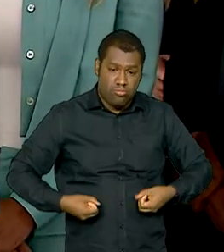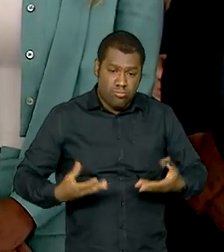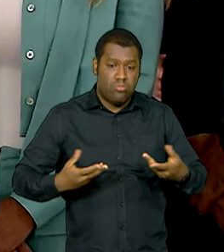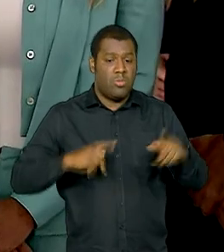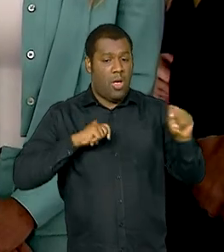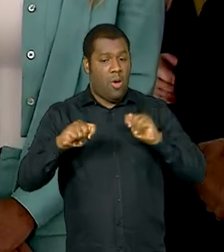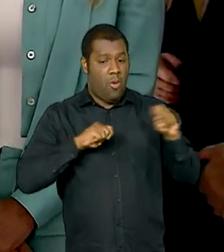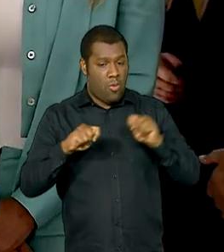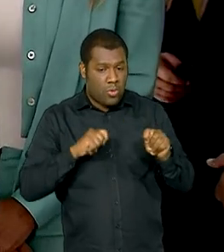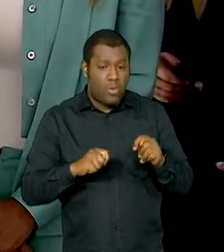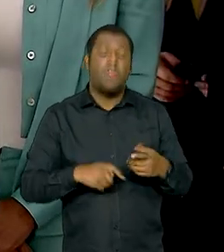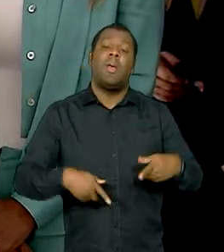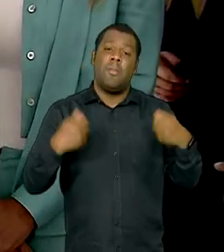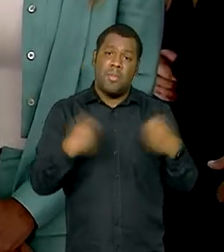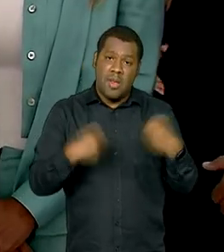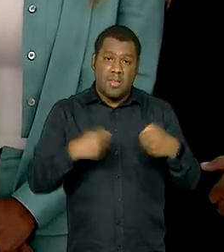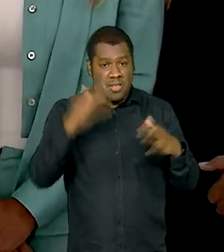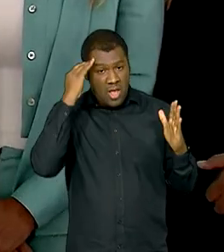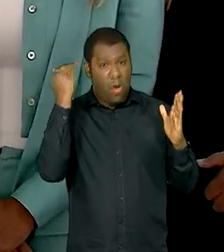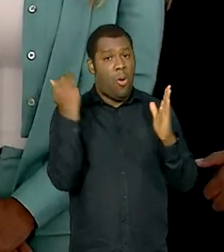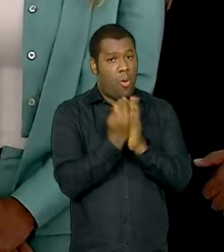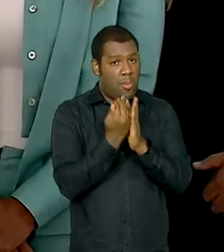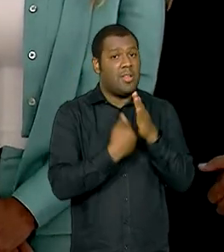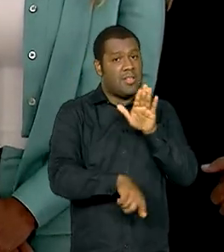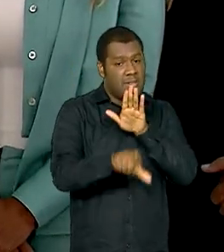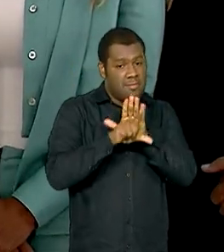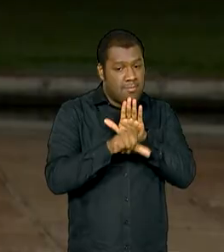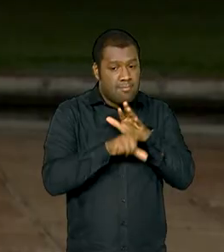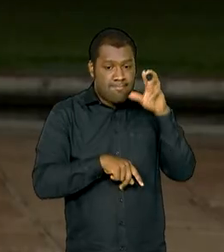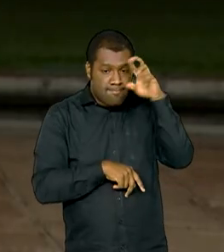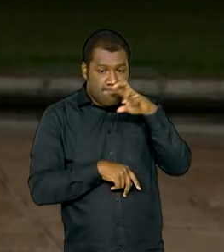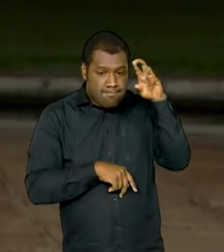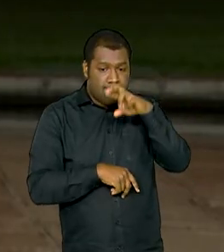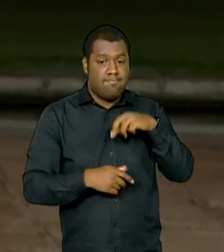no arcabouço fiscal em relação ao limite da despesa.